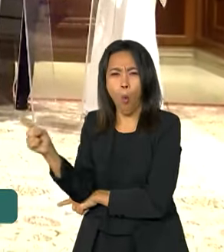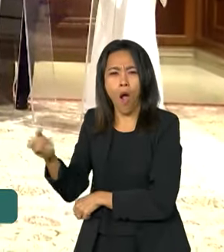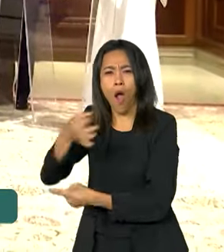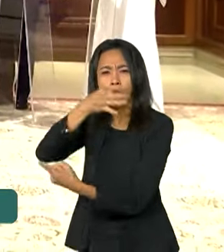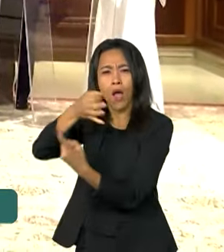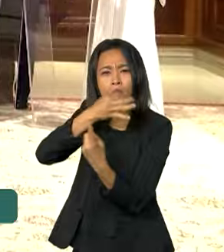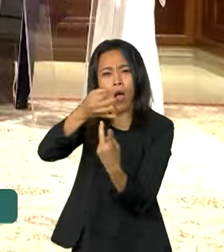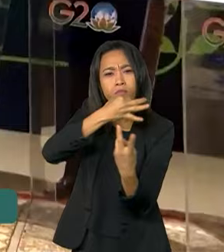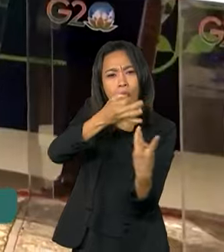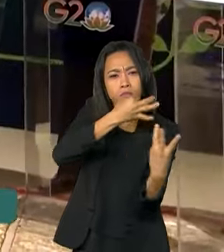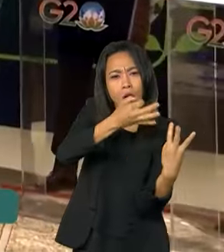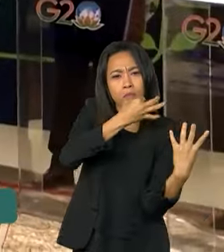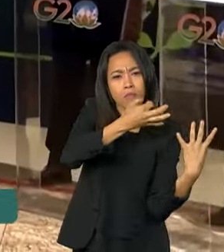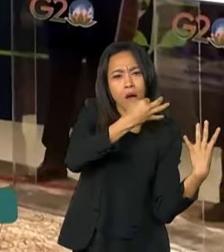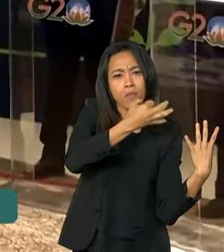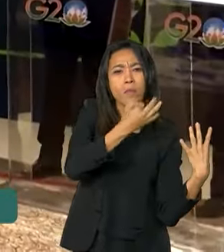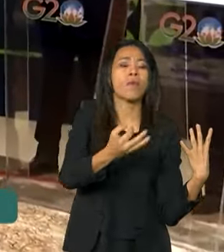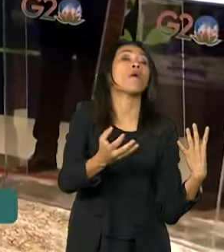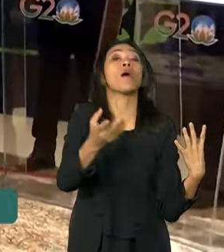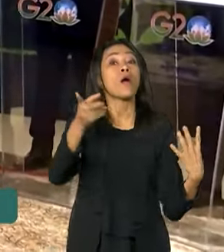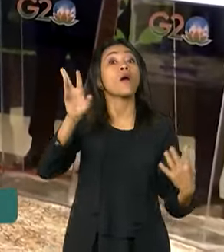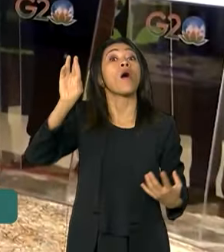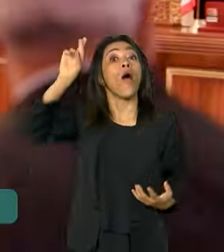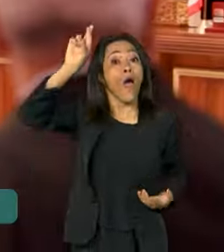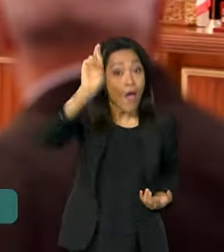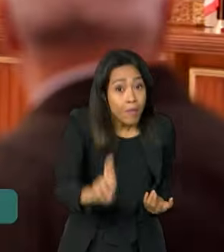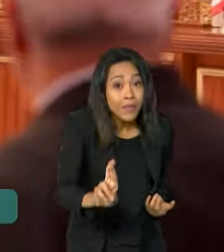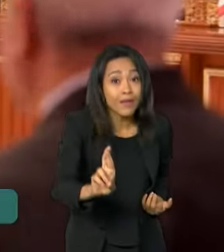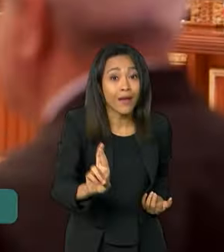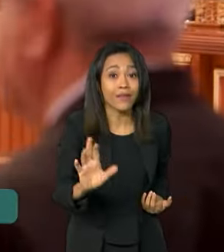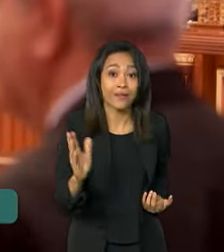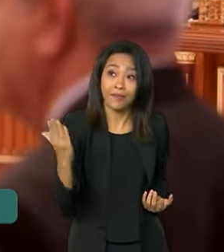se veem efetivamente representadas nessas reuniões?